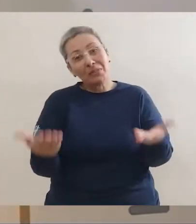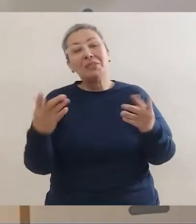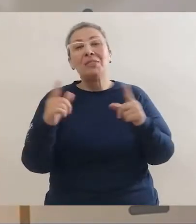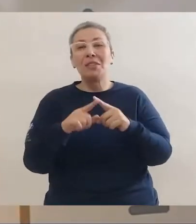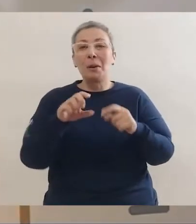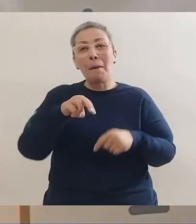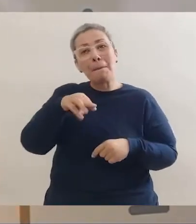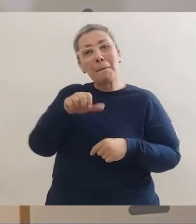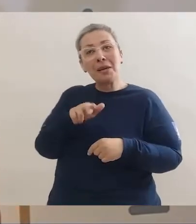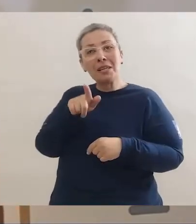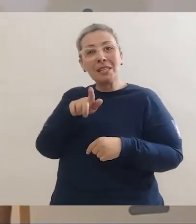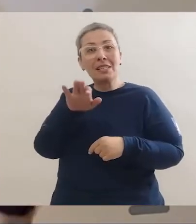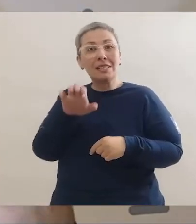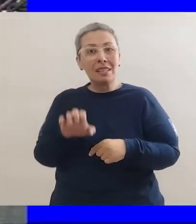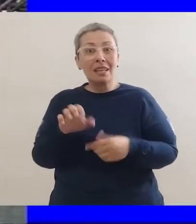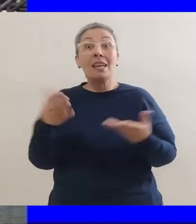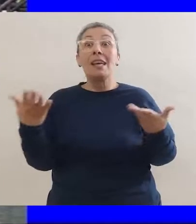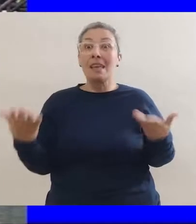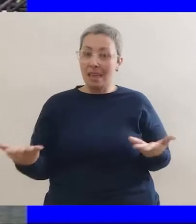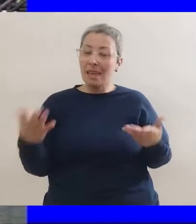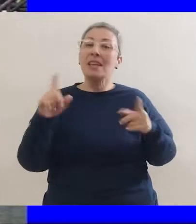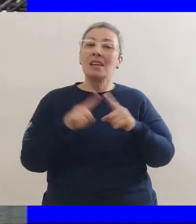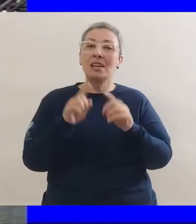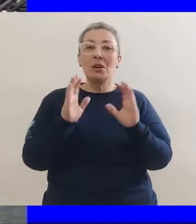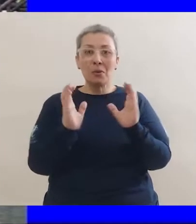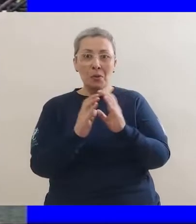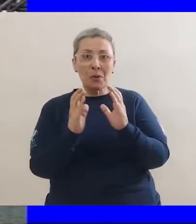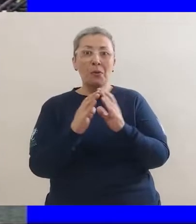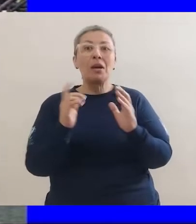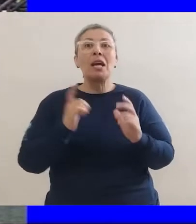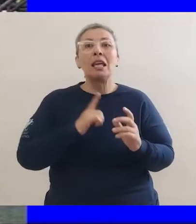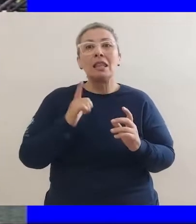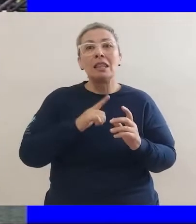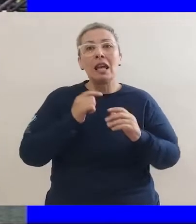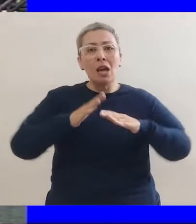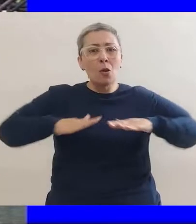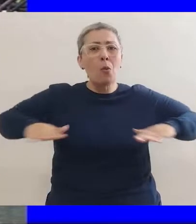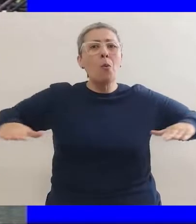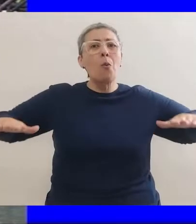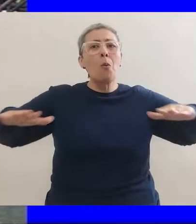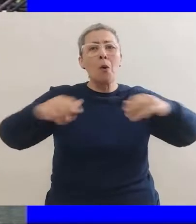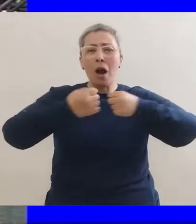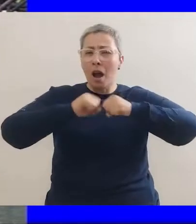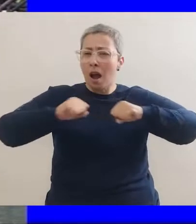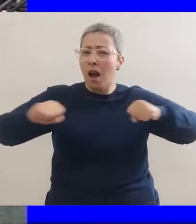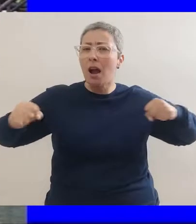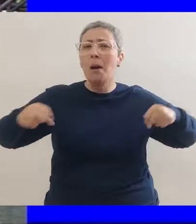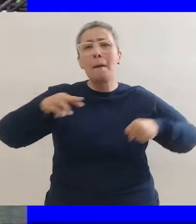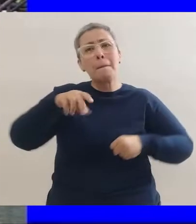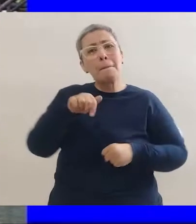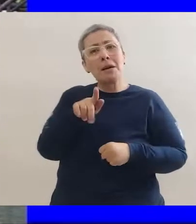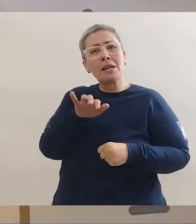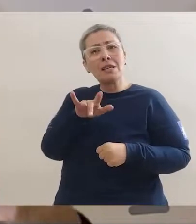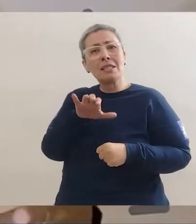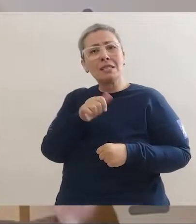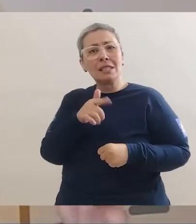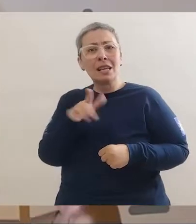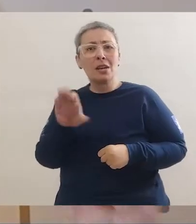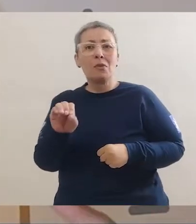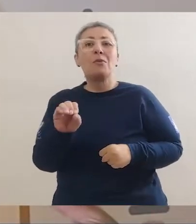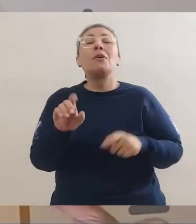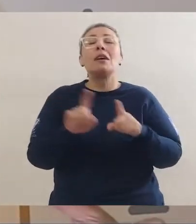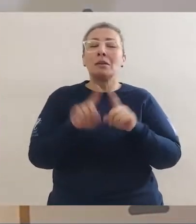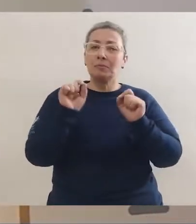só podia dar em quê? Em mangue, isso mesmo. Em Recife, nós encontramos áreas muito grandes de